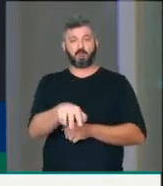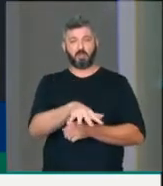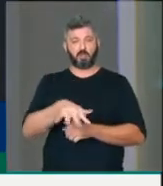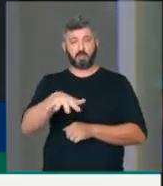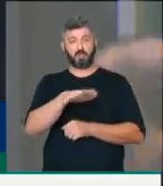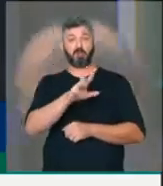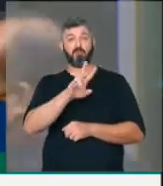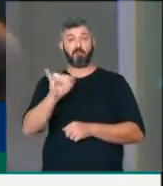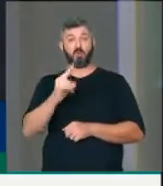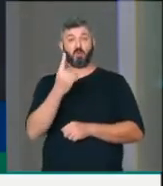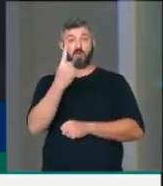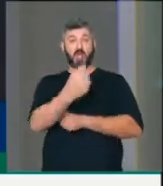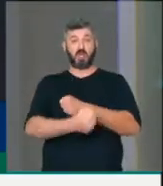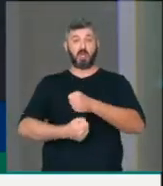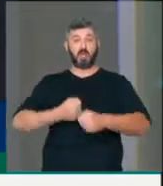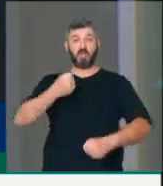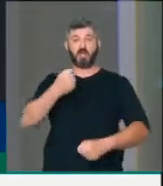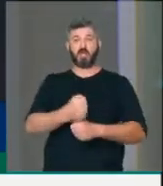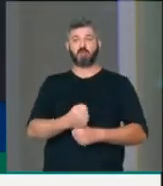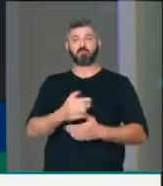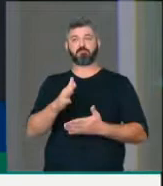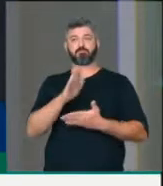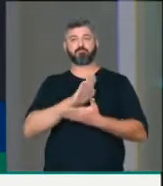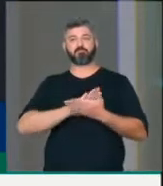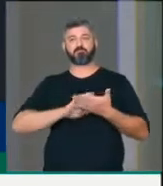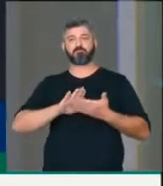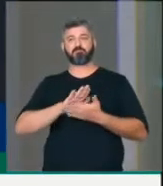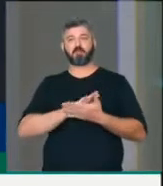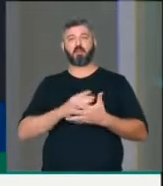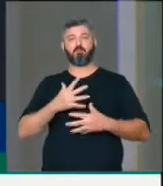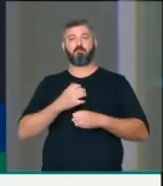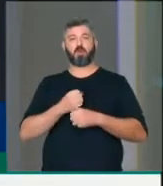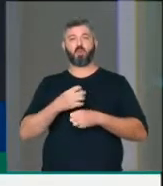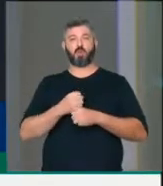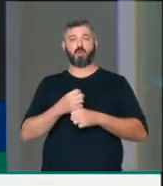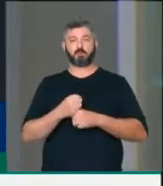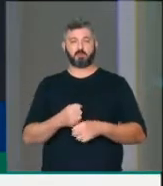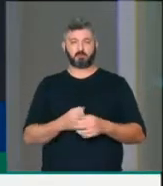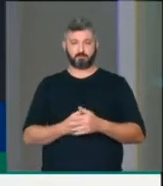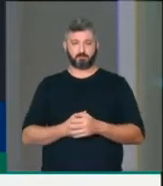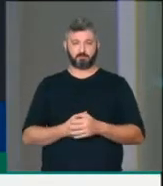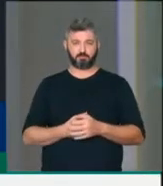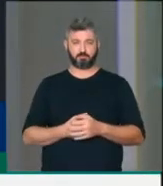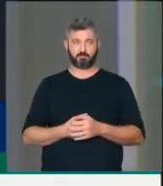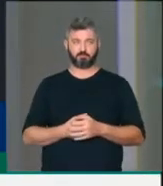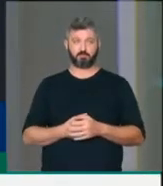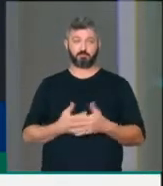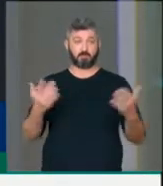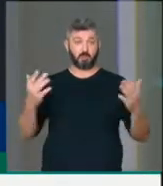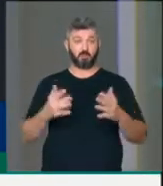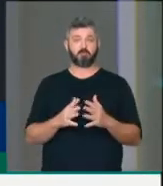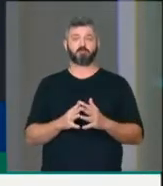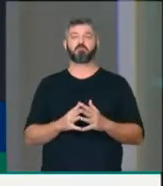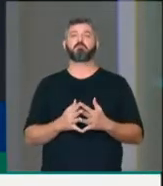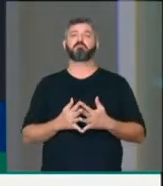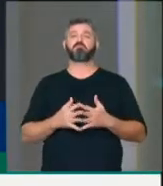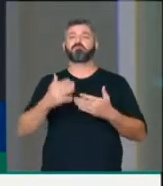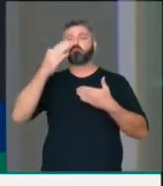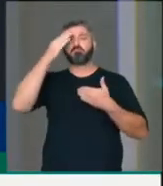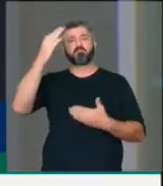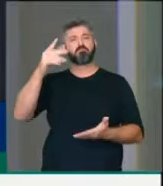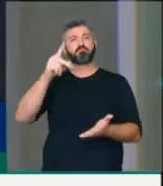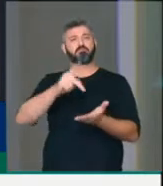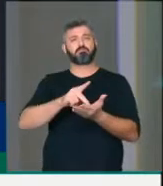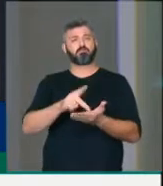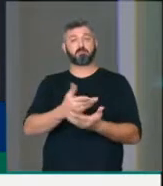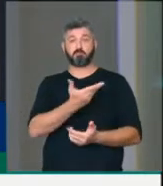completar um ano que não tem nenhum faturamento. Então, eu quero agradecer